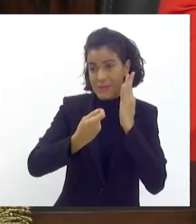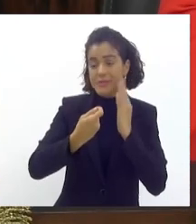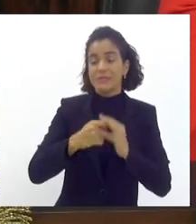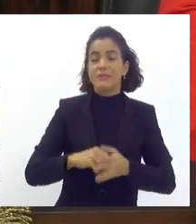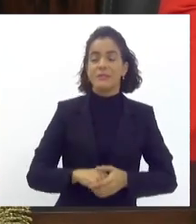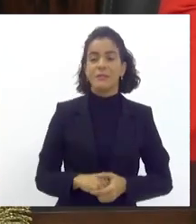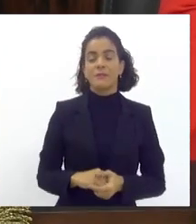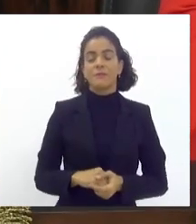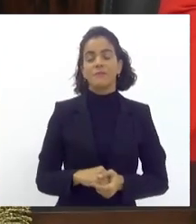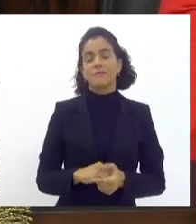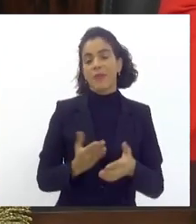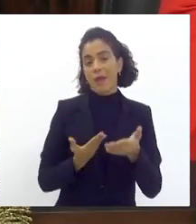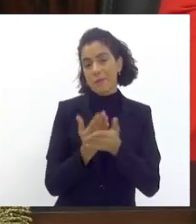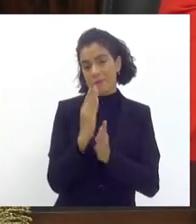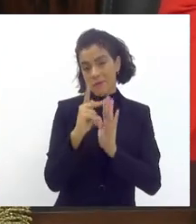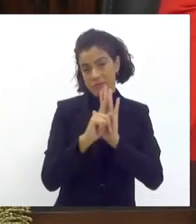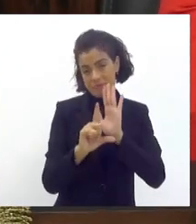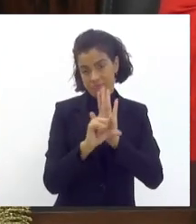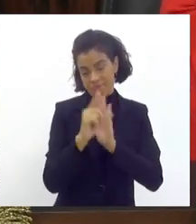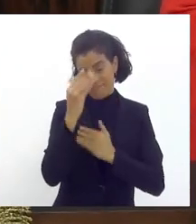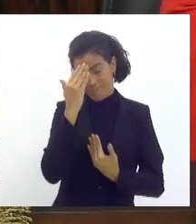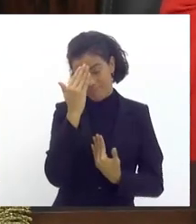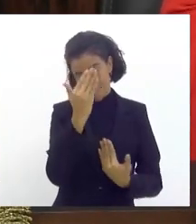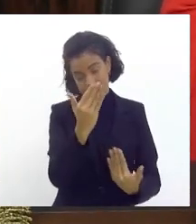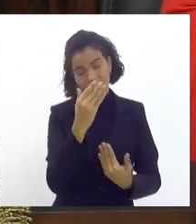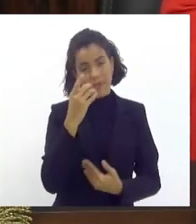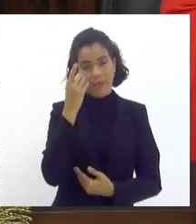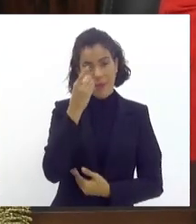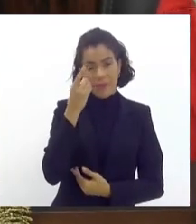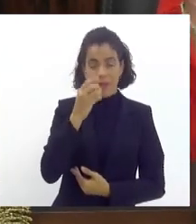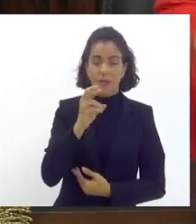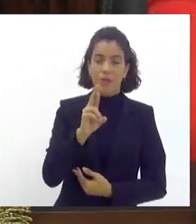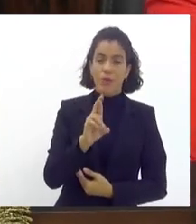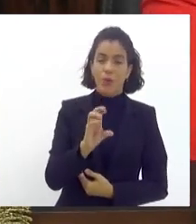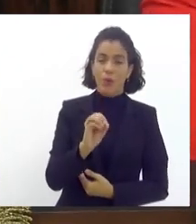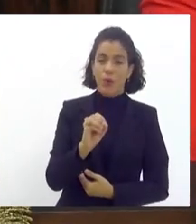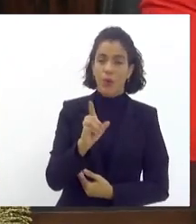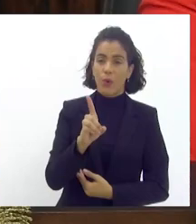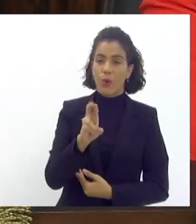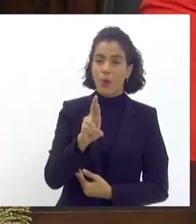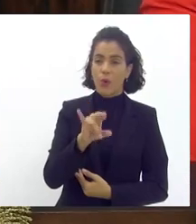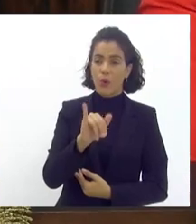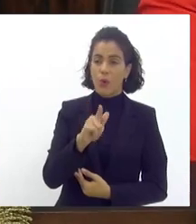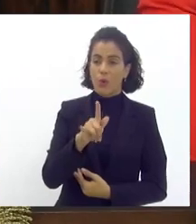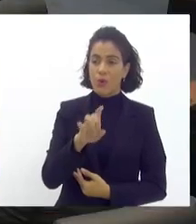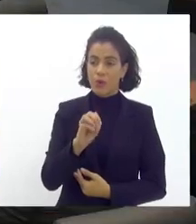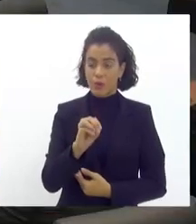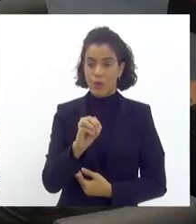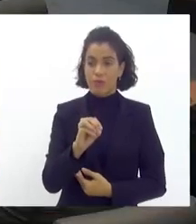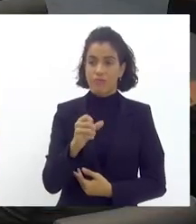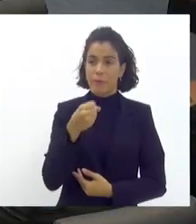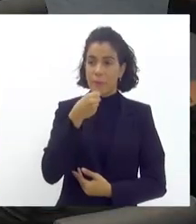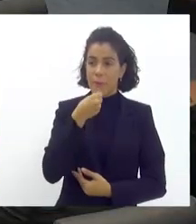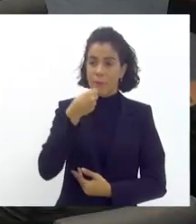a aprovação desse projeto de lei agradecer ao deputado Rodrigo Amorim e passar a palavra aqui ao presidente da mesa